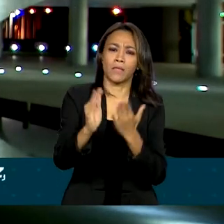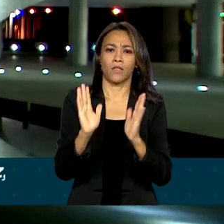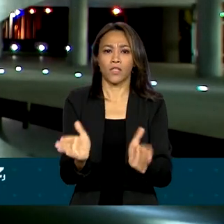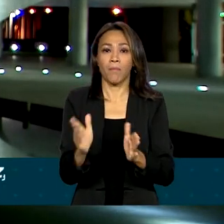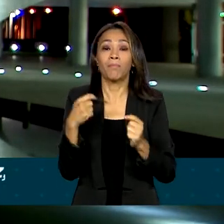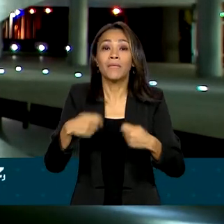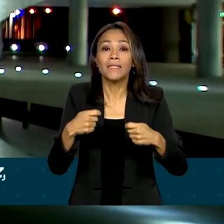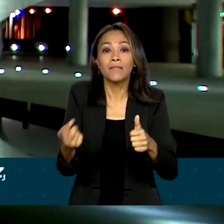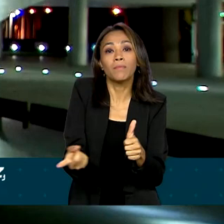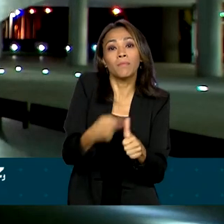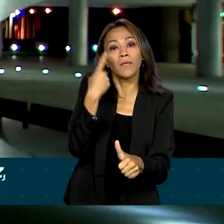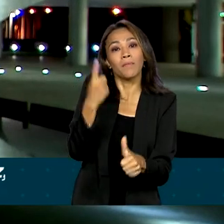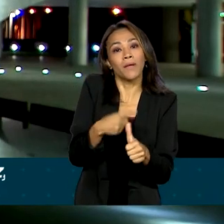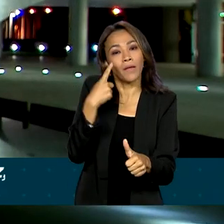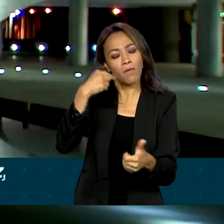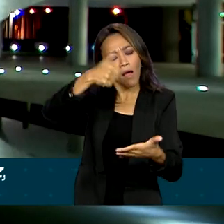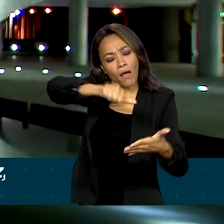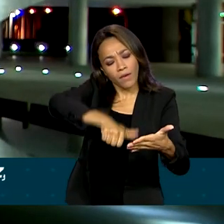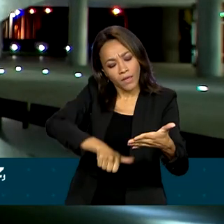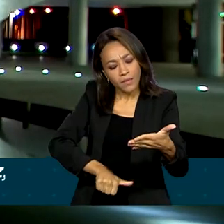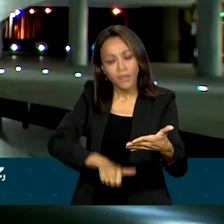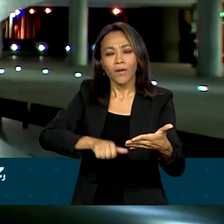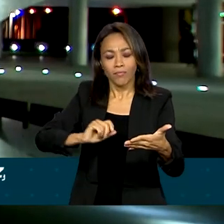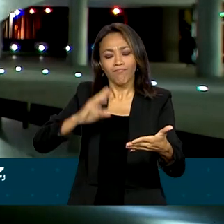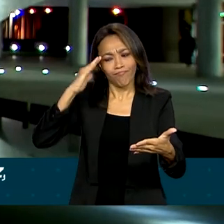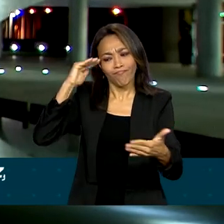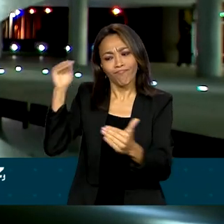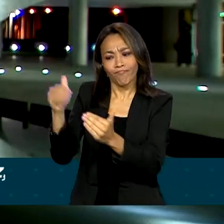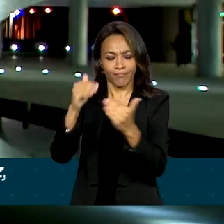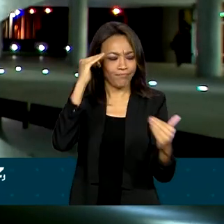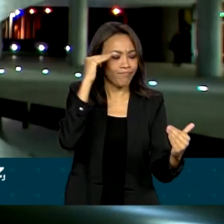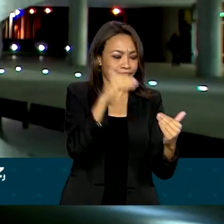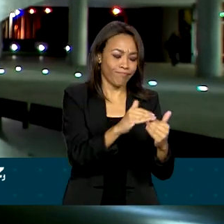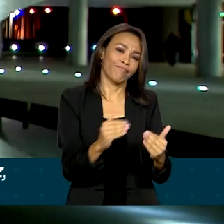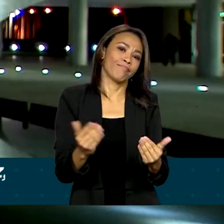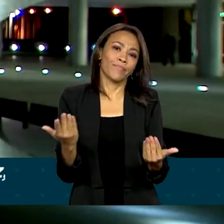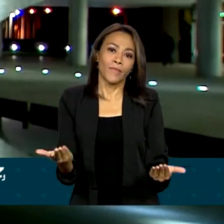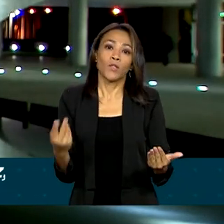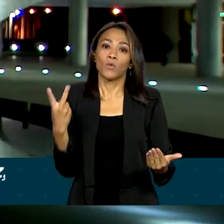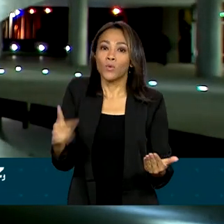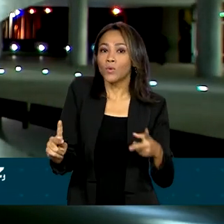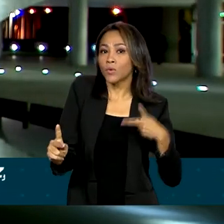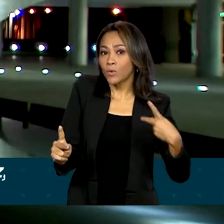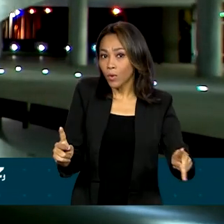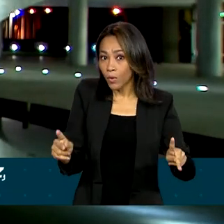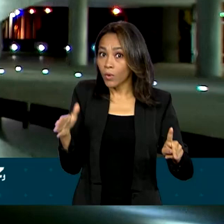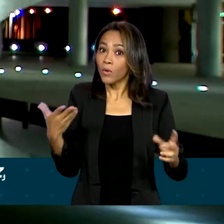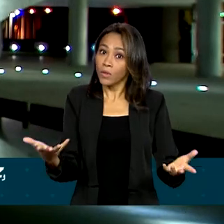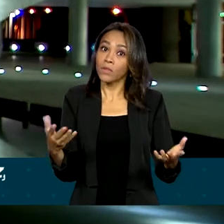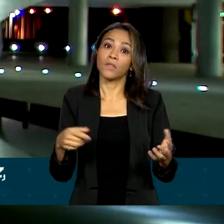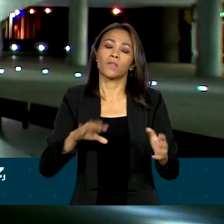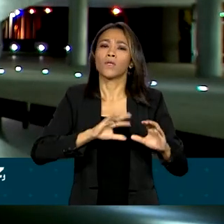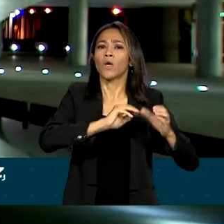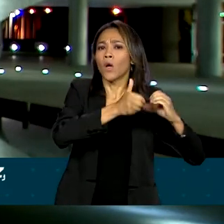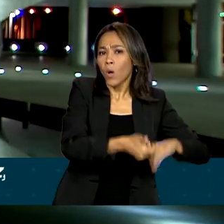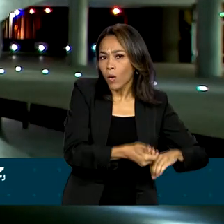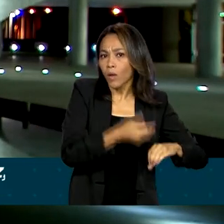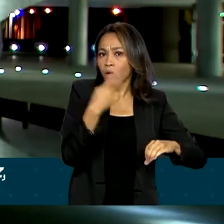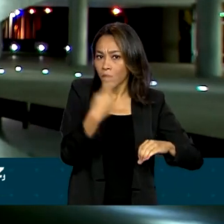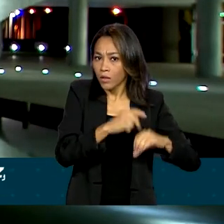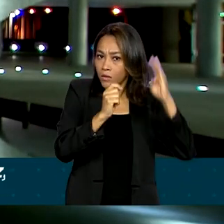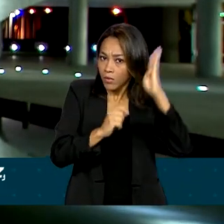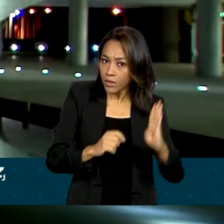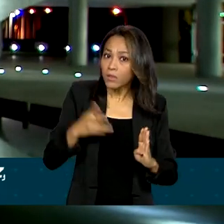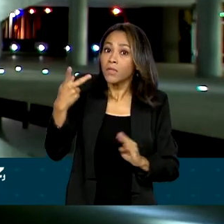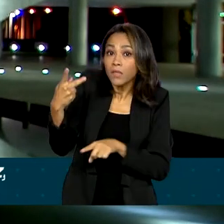passar por um processo de revisão e ratificação por parte dos congressos nacionais, dos países do Mercosul e